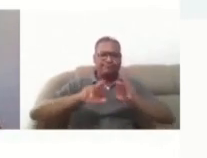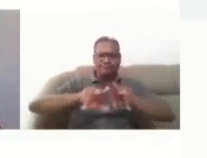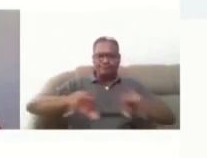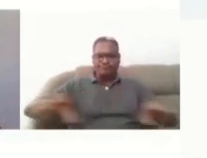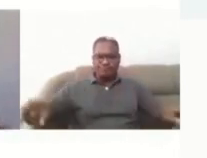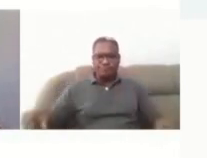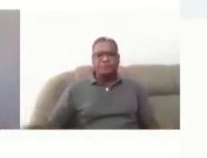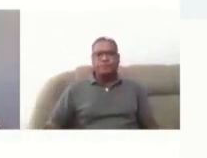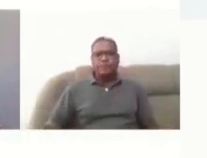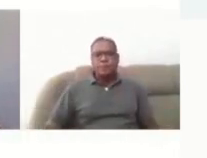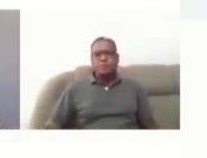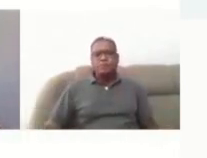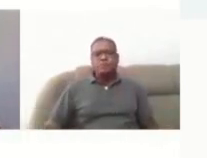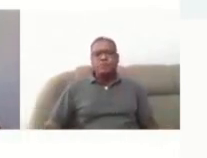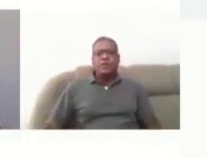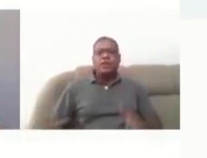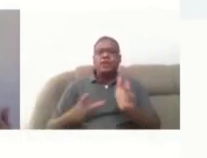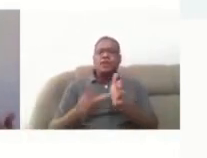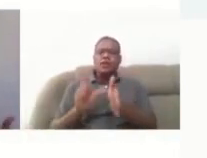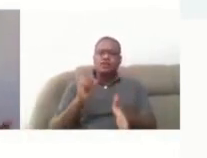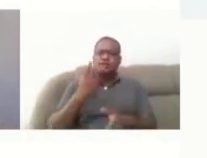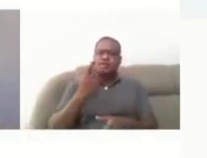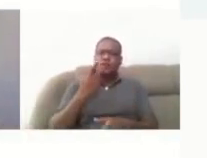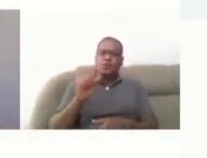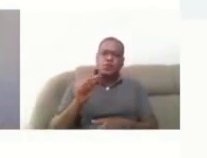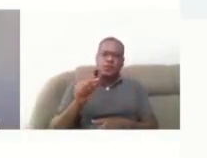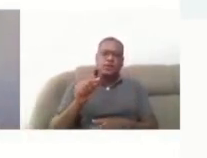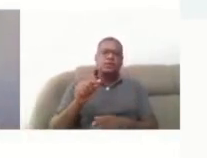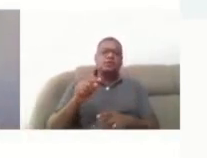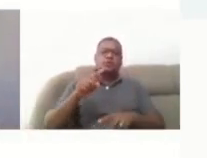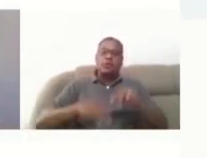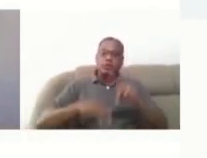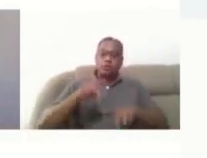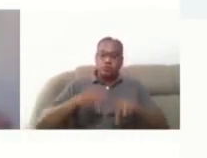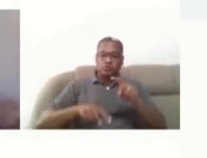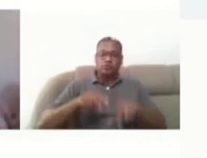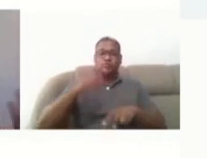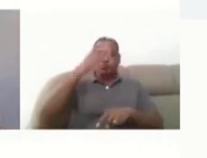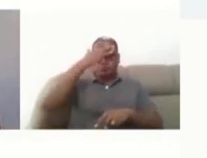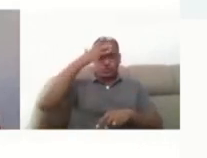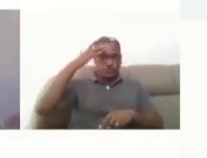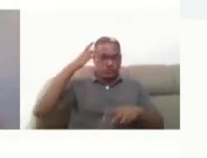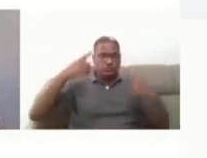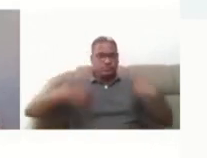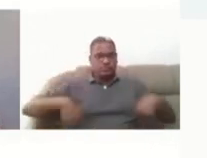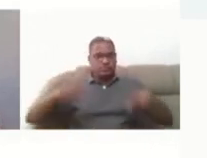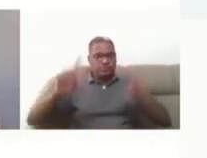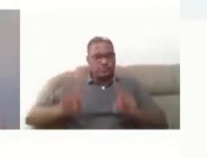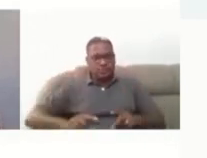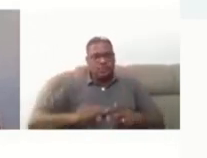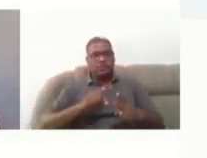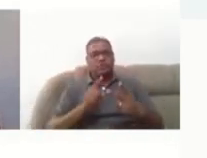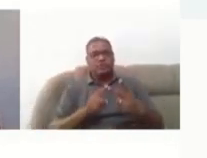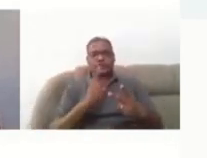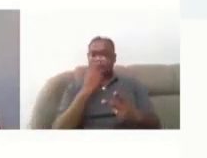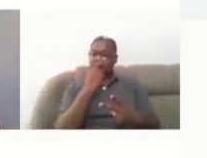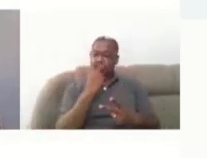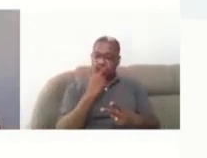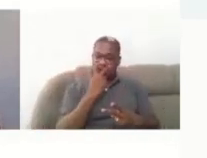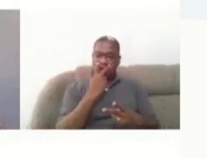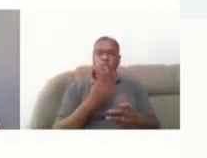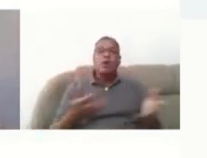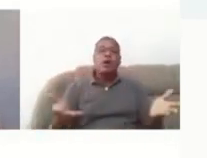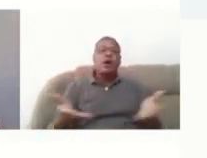Nós falamos um pouquinho, né, dos recursos para as pessoas com deficiências motoras, para a questão visual. Agora,